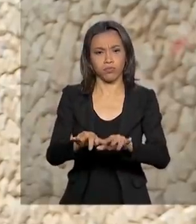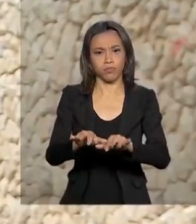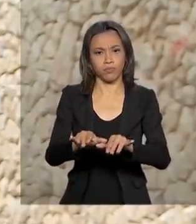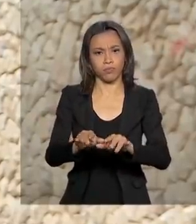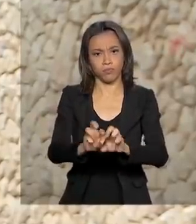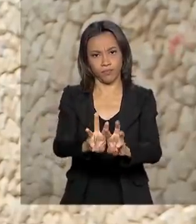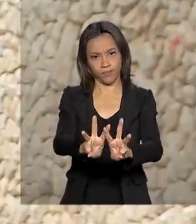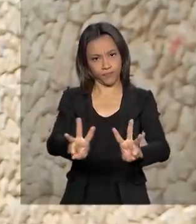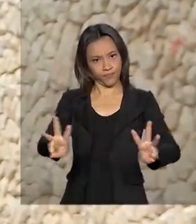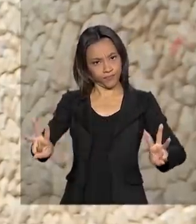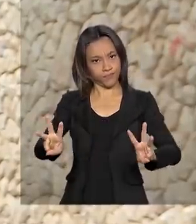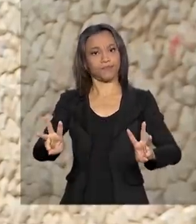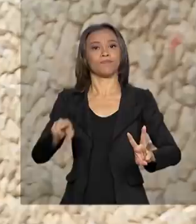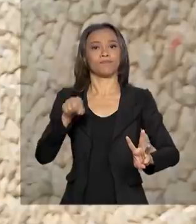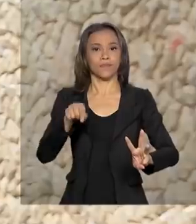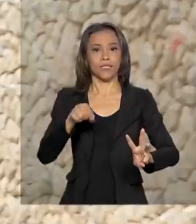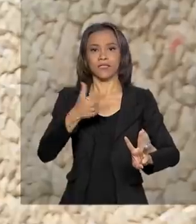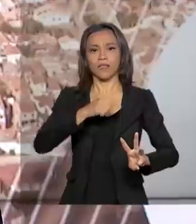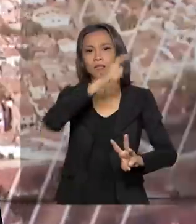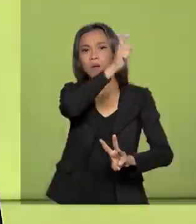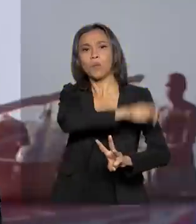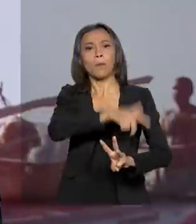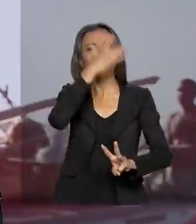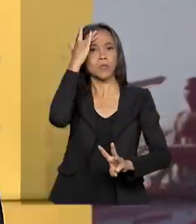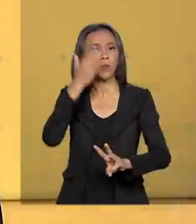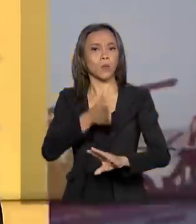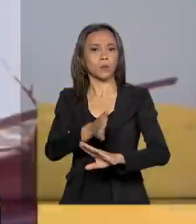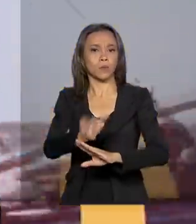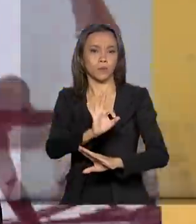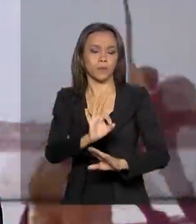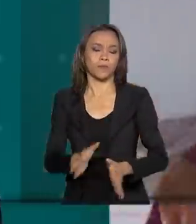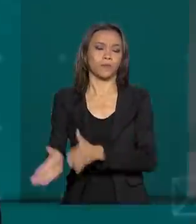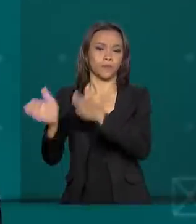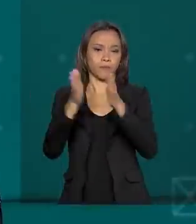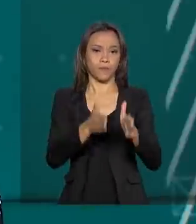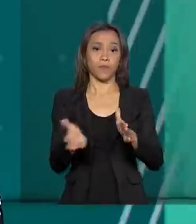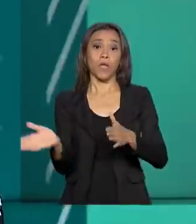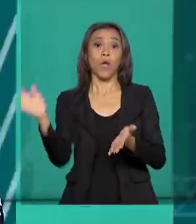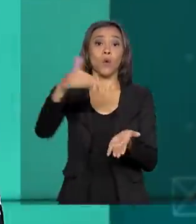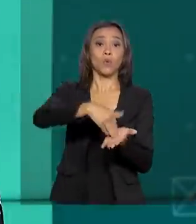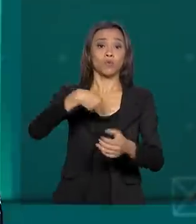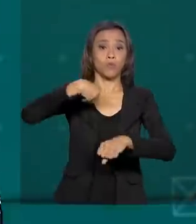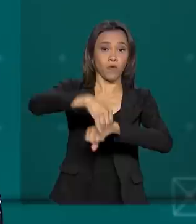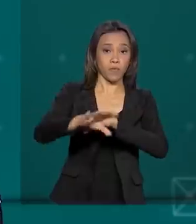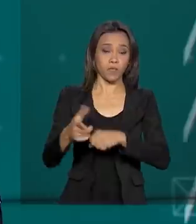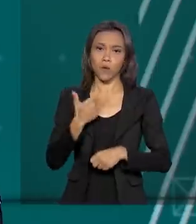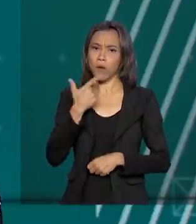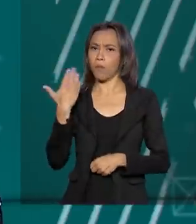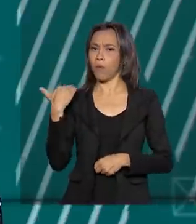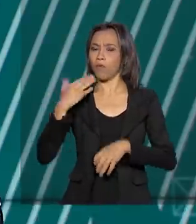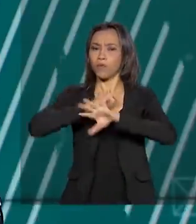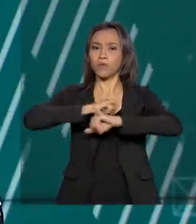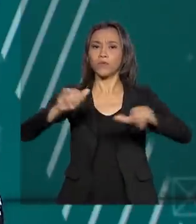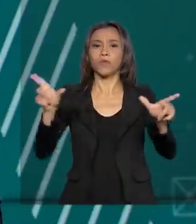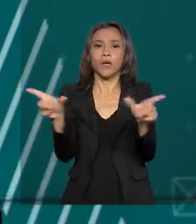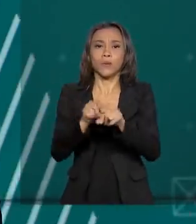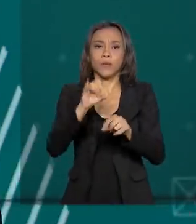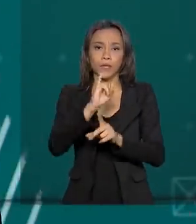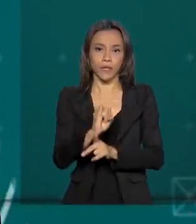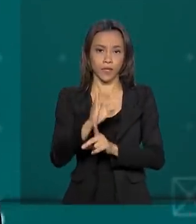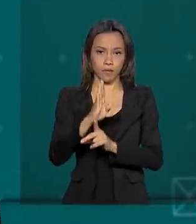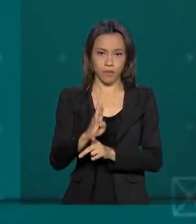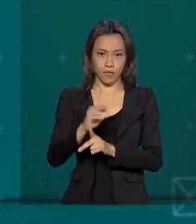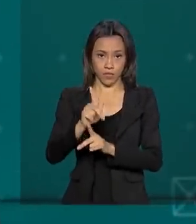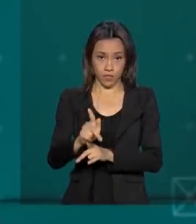da prestadora, sem intervenção humana. E uma última informação. O IBGE divulgou agora há pouco o Índice Nacional de